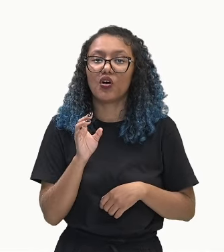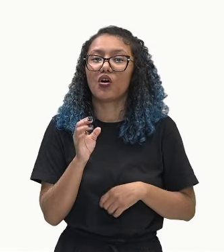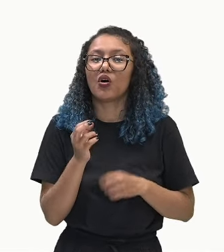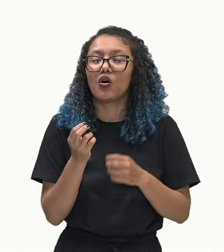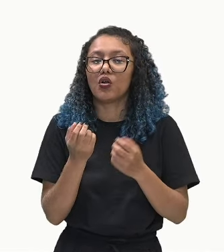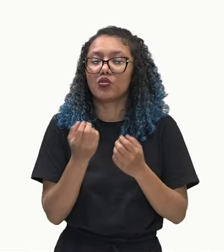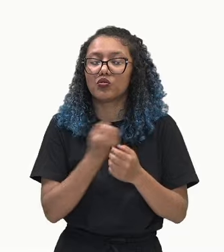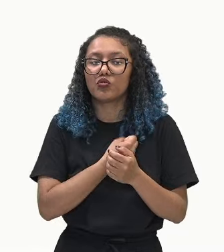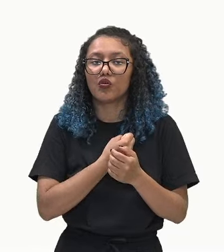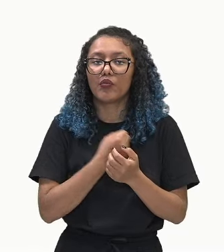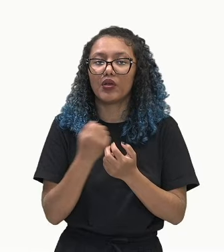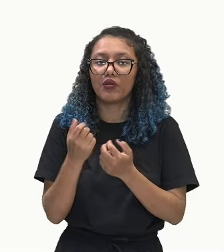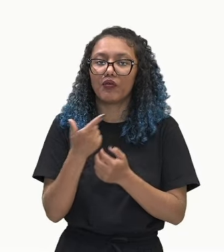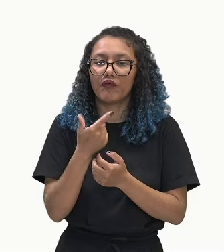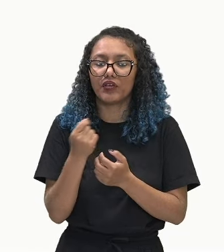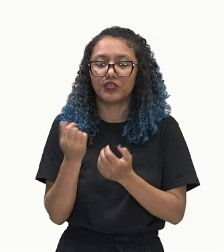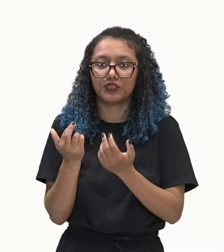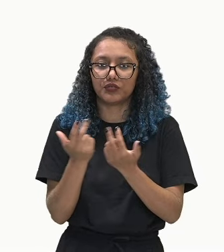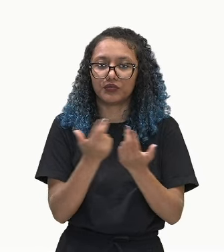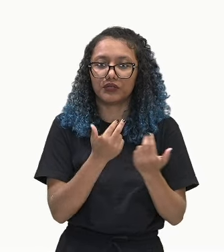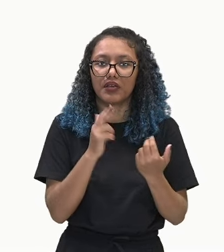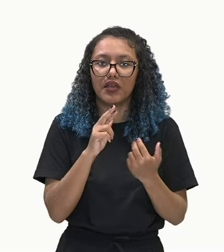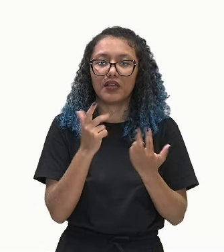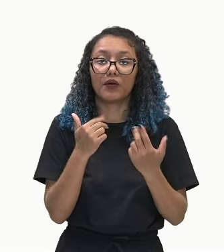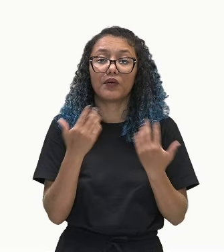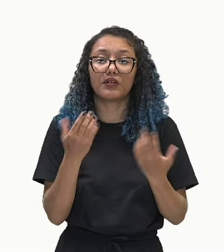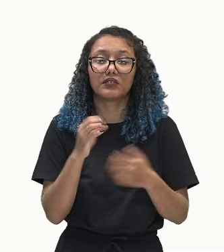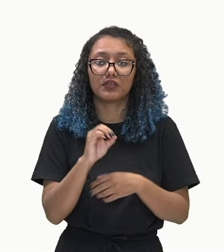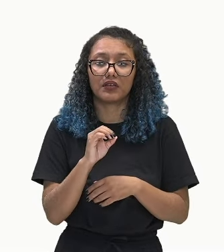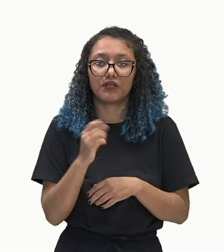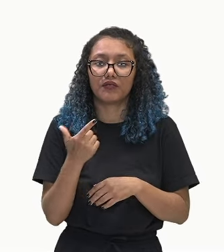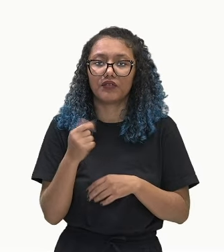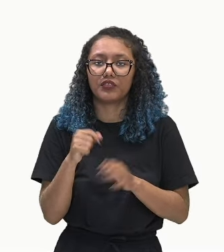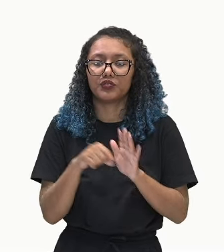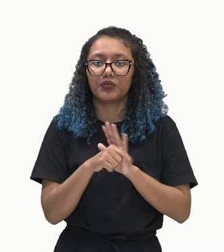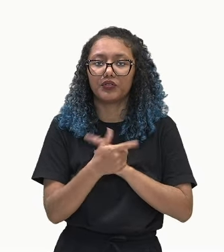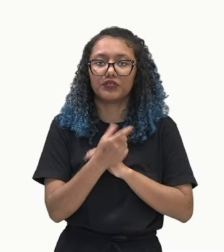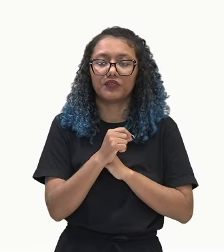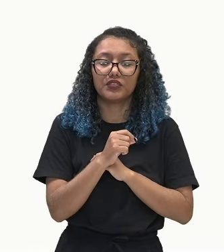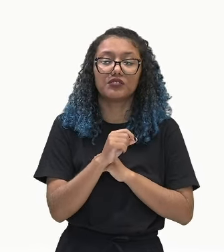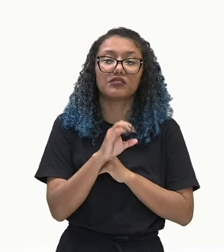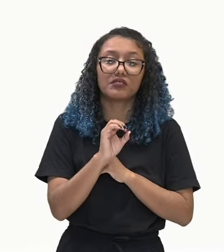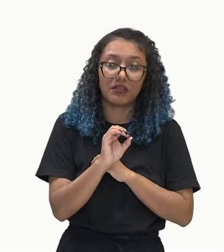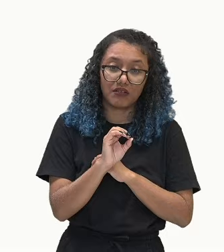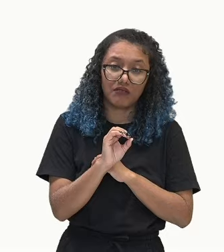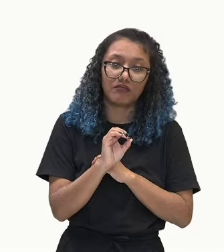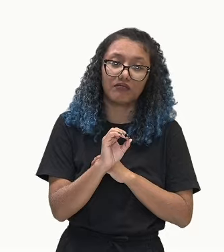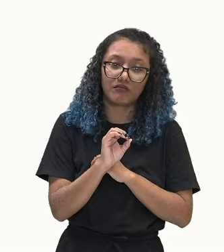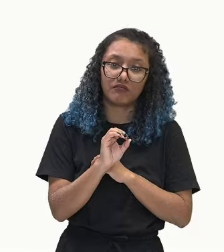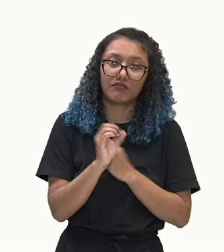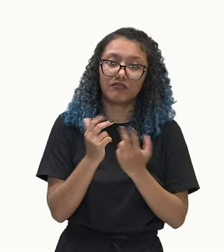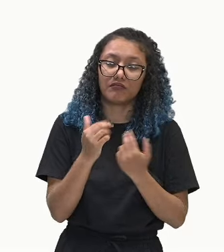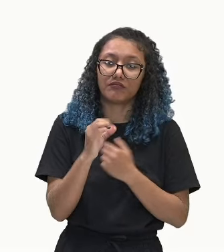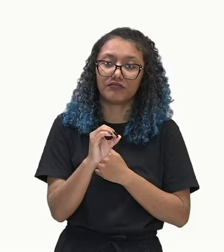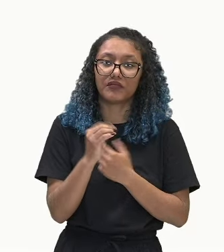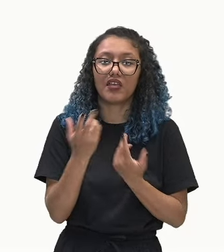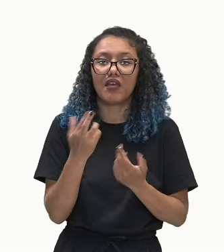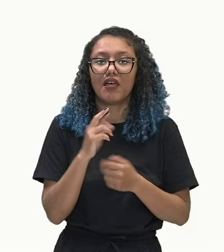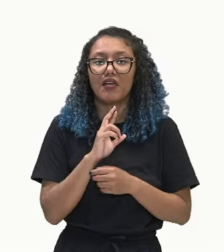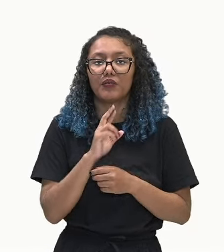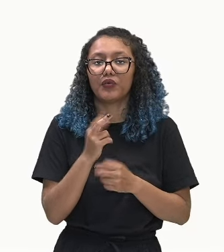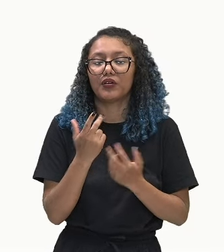a 20. Quanto é a razão dessa PA? Zero. 20 menos 20 é zero. É o valor da razão dessa PA.